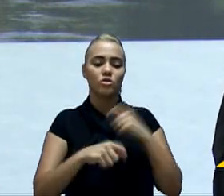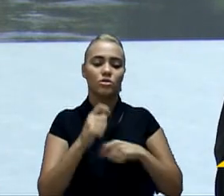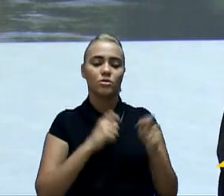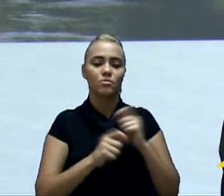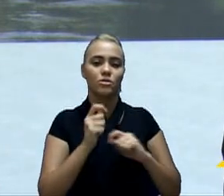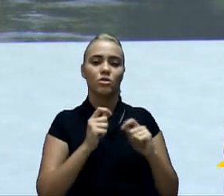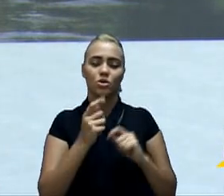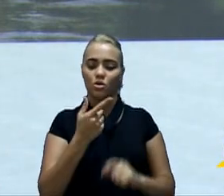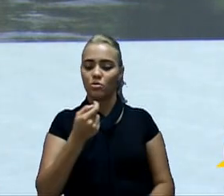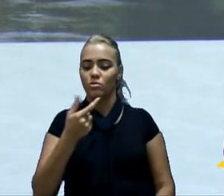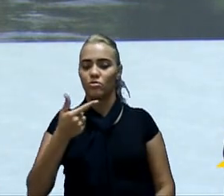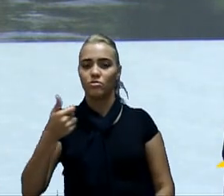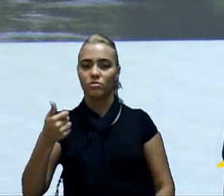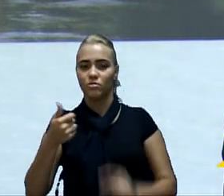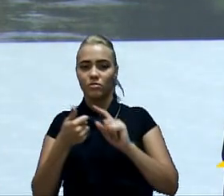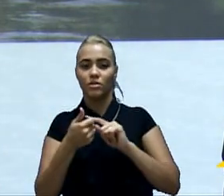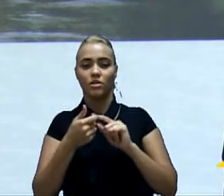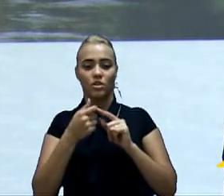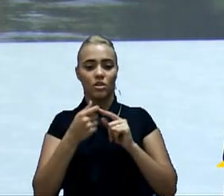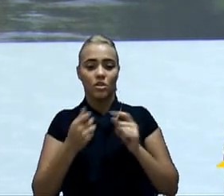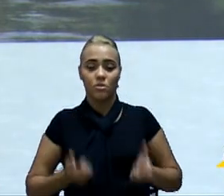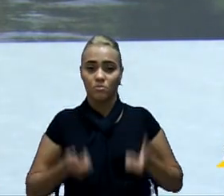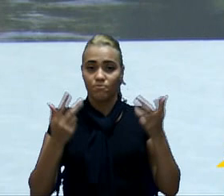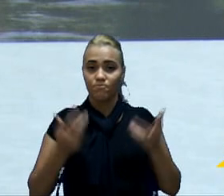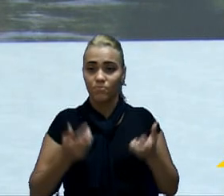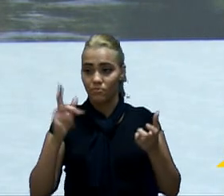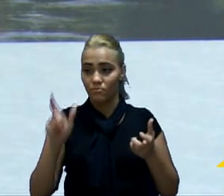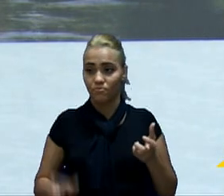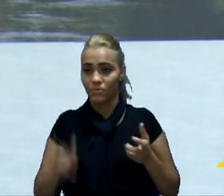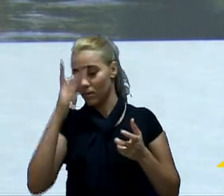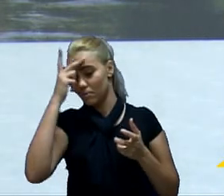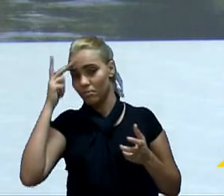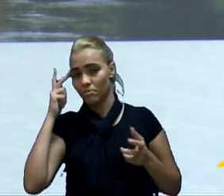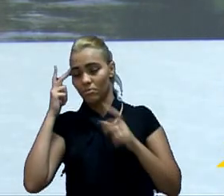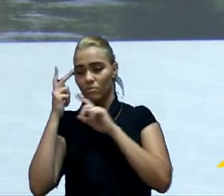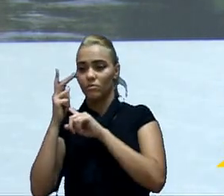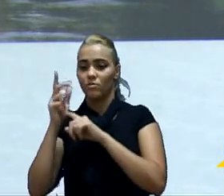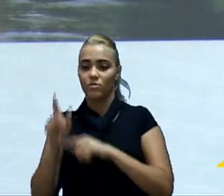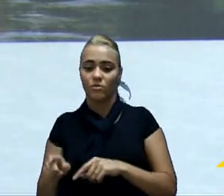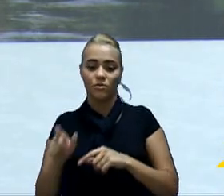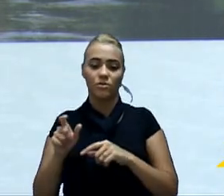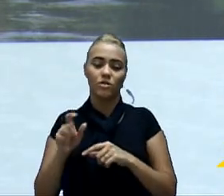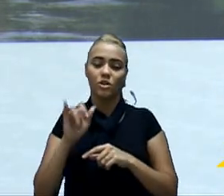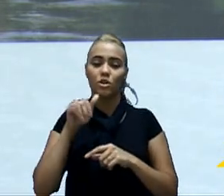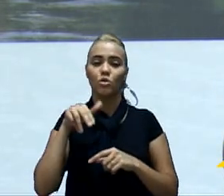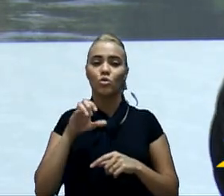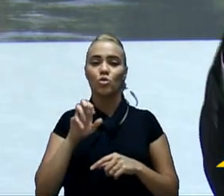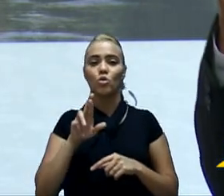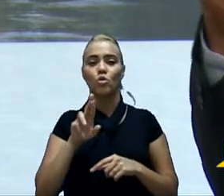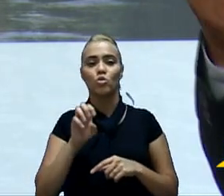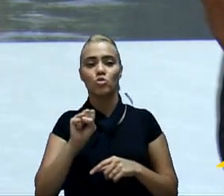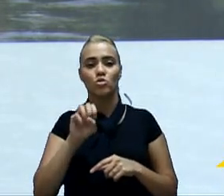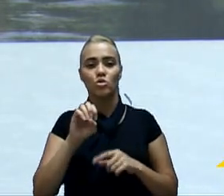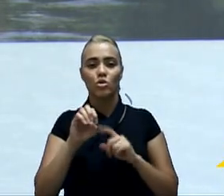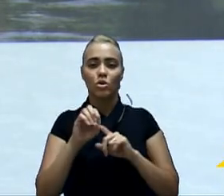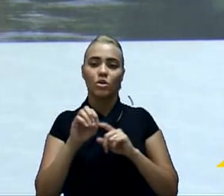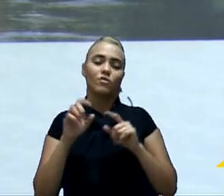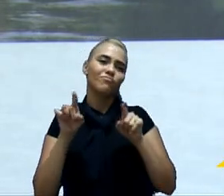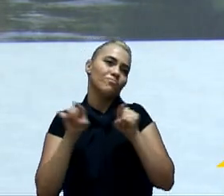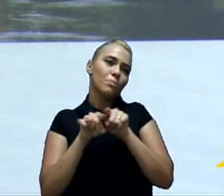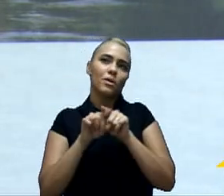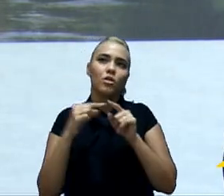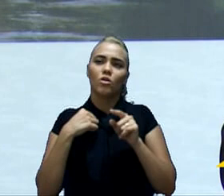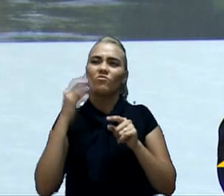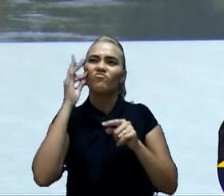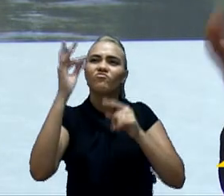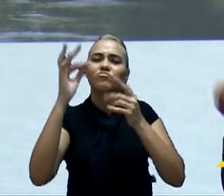referência as despesas com o pessoal realizadas ou em curso em 2020, e mais as projeções que se faz,